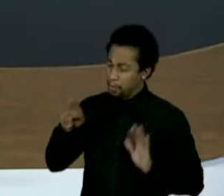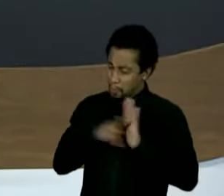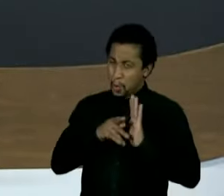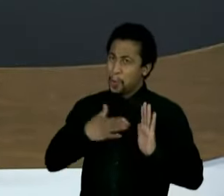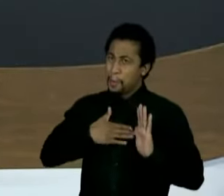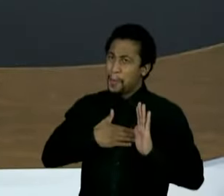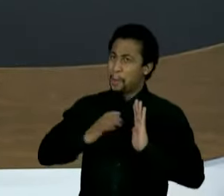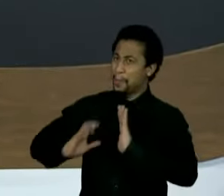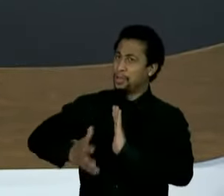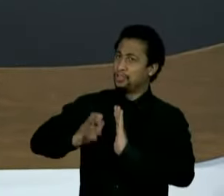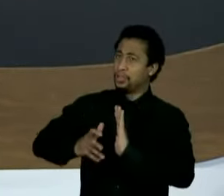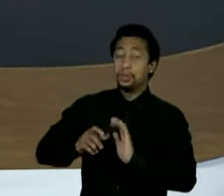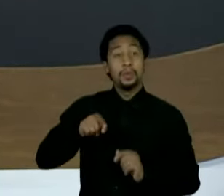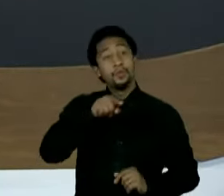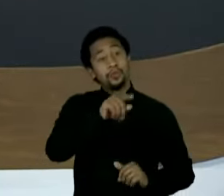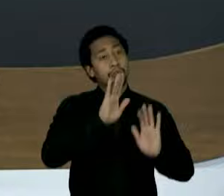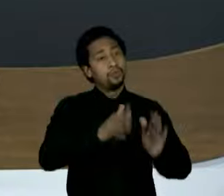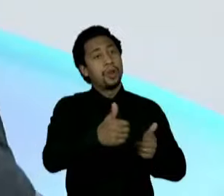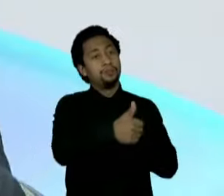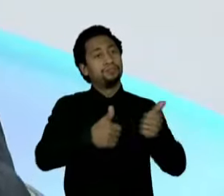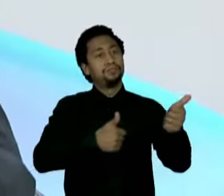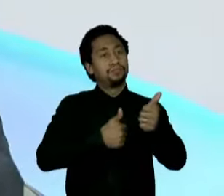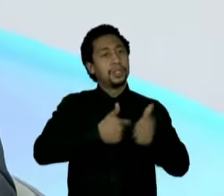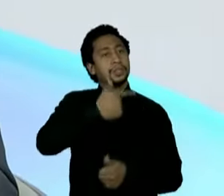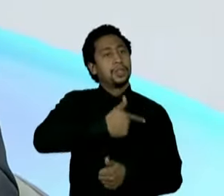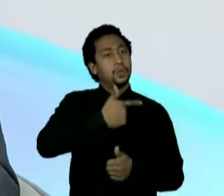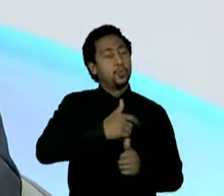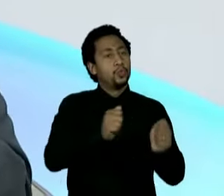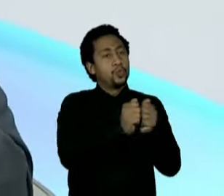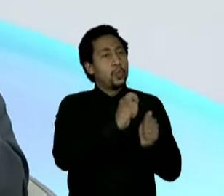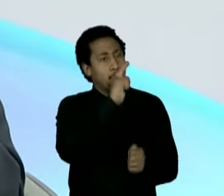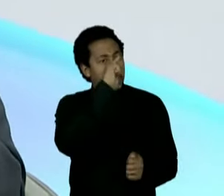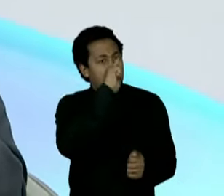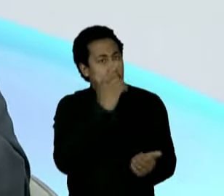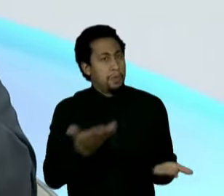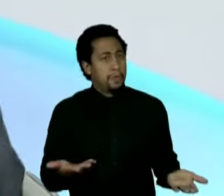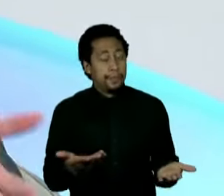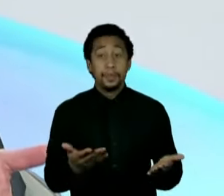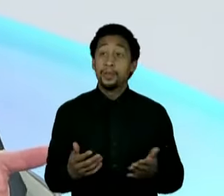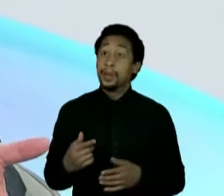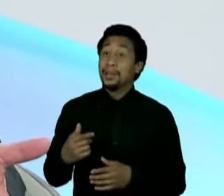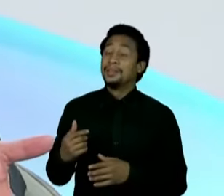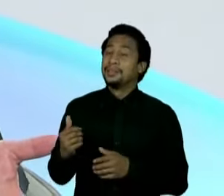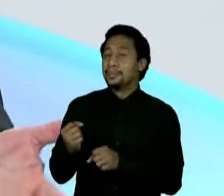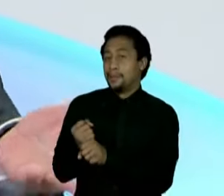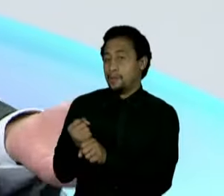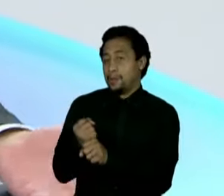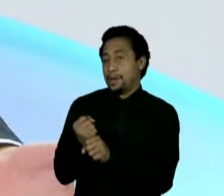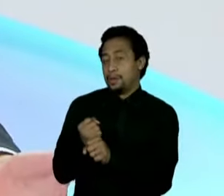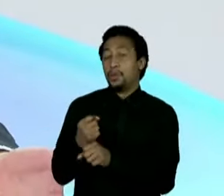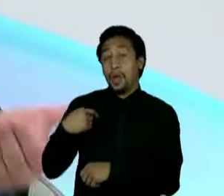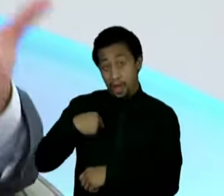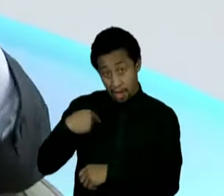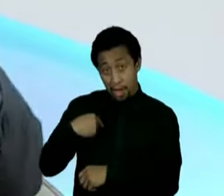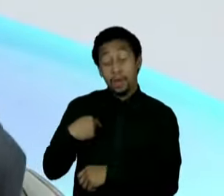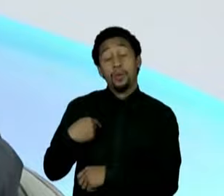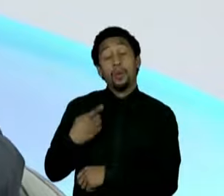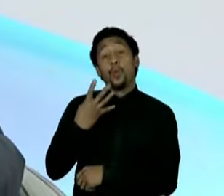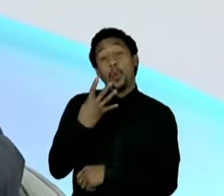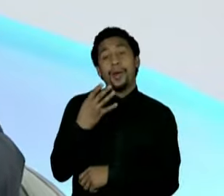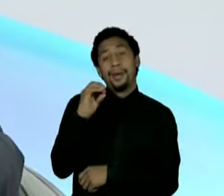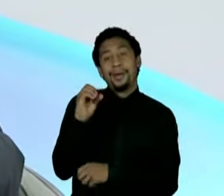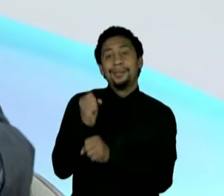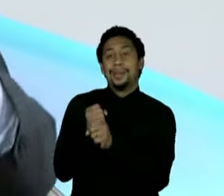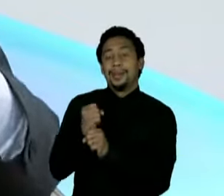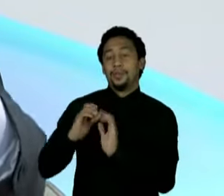dele, só foi governador que era vice Mas do ponto de vista do tempo, eu estou no PSB há 40 anos. Eu convenci o Alckmin a mudar para